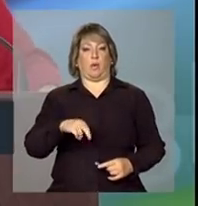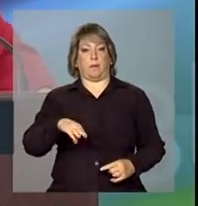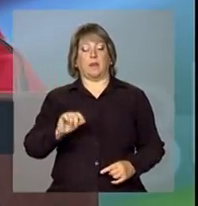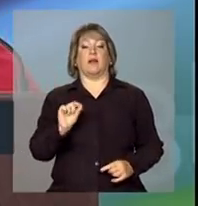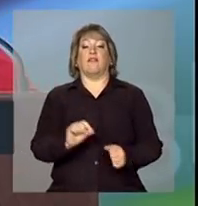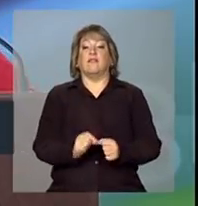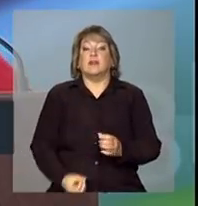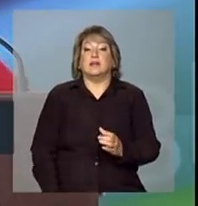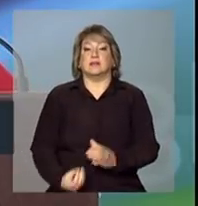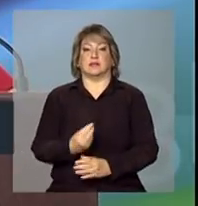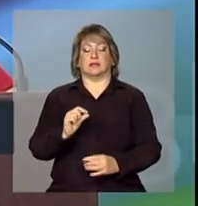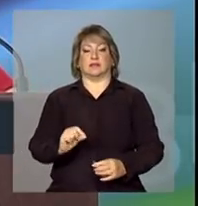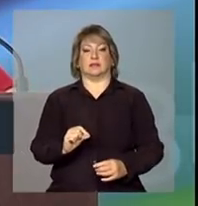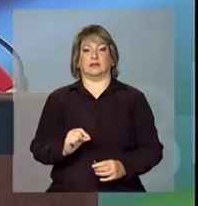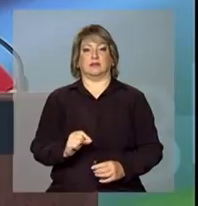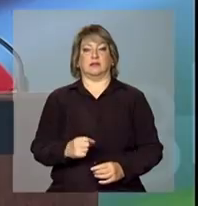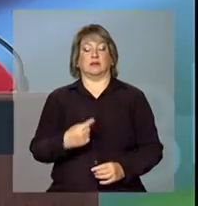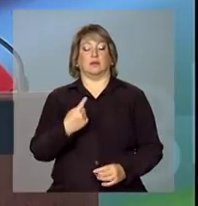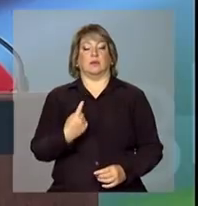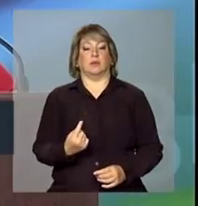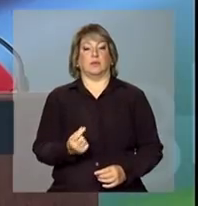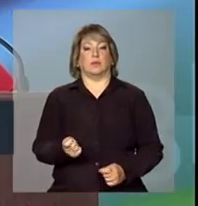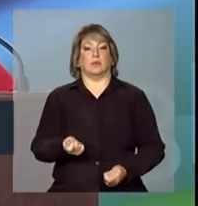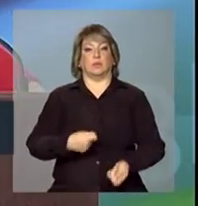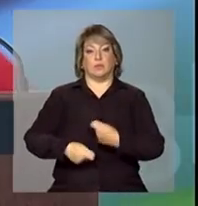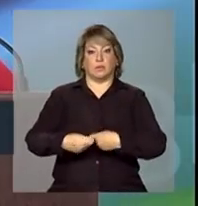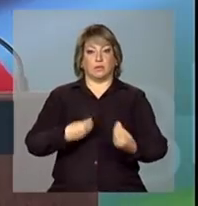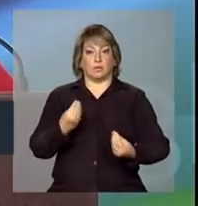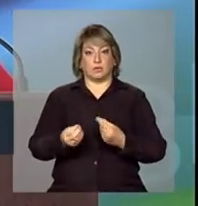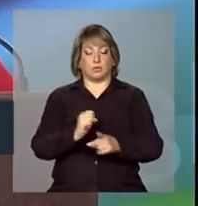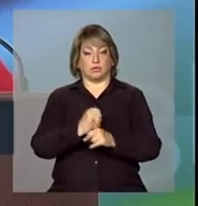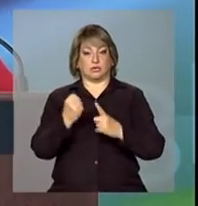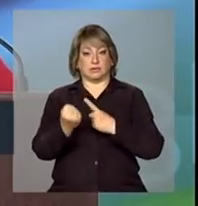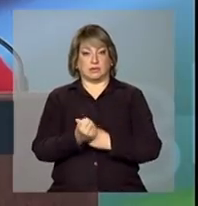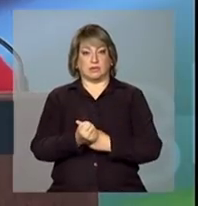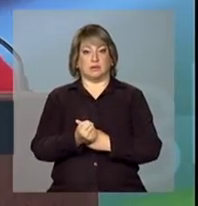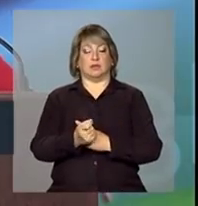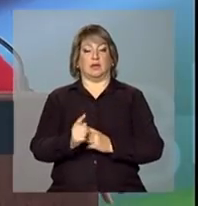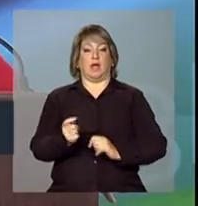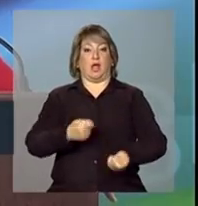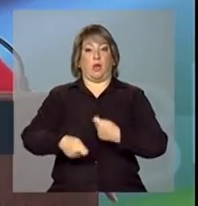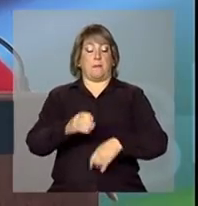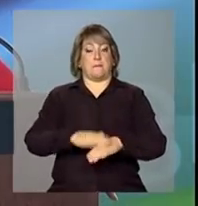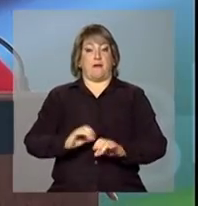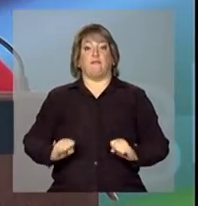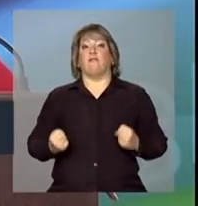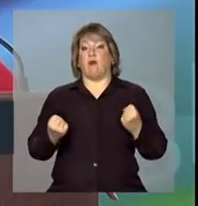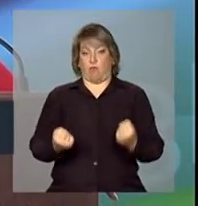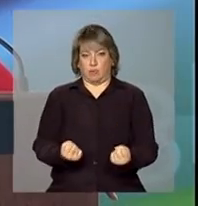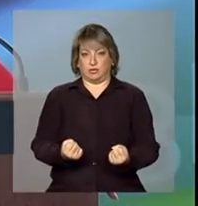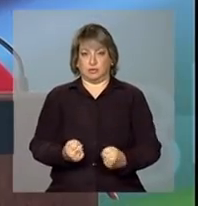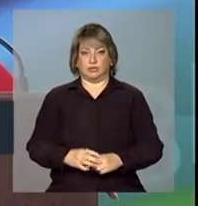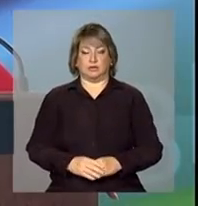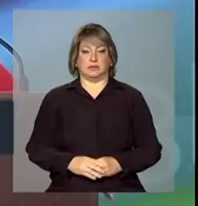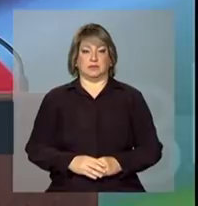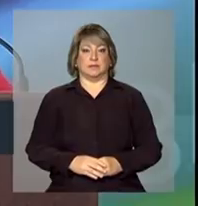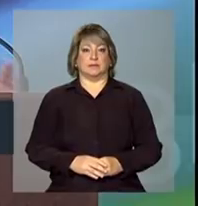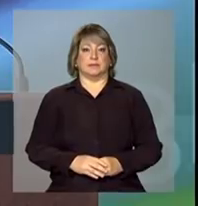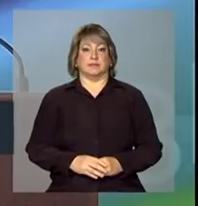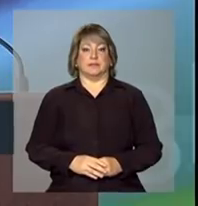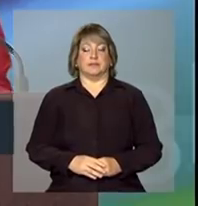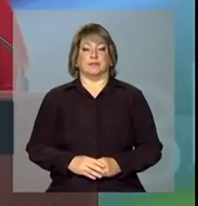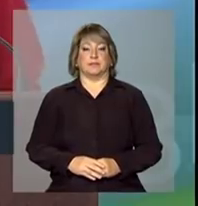cria um tecido social e um tecido econômico muito mais forte e